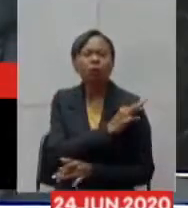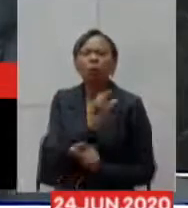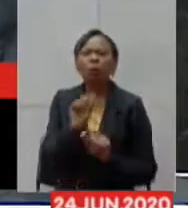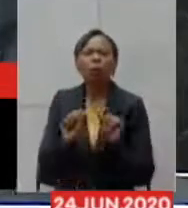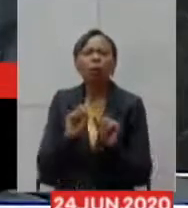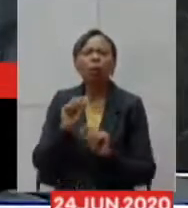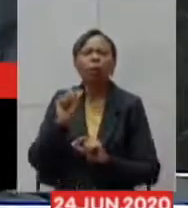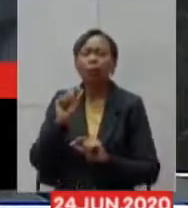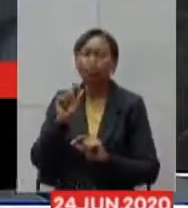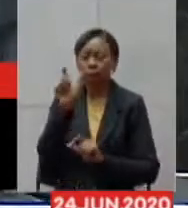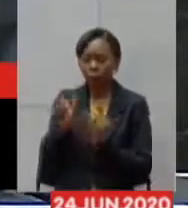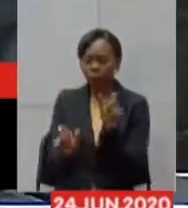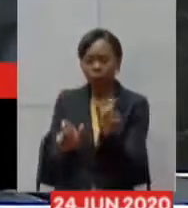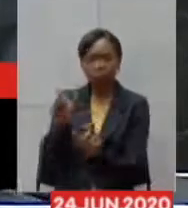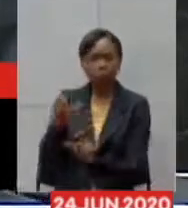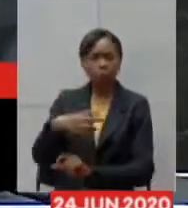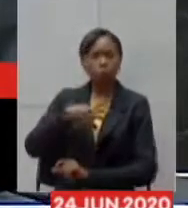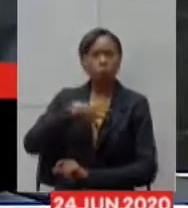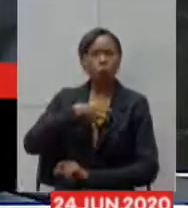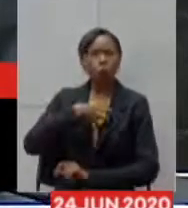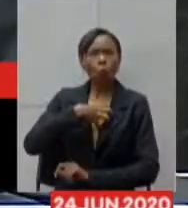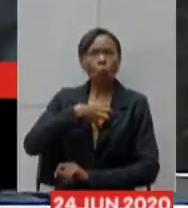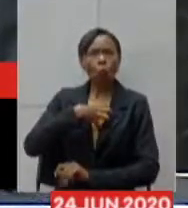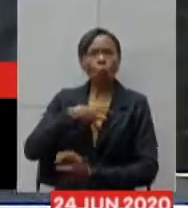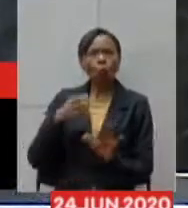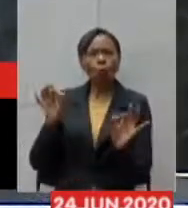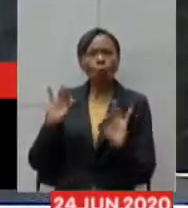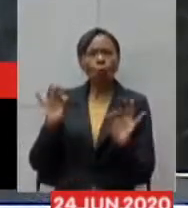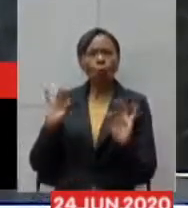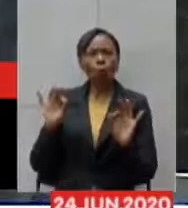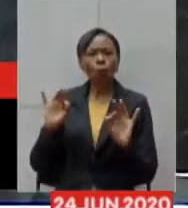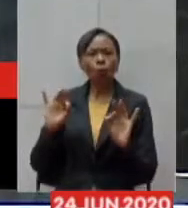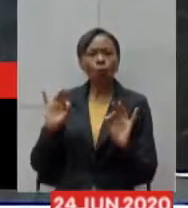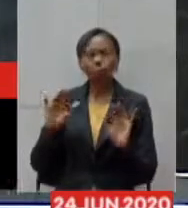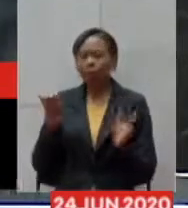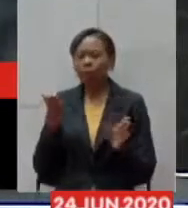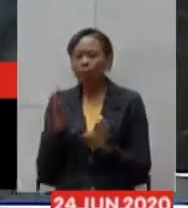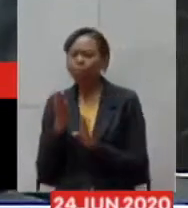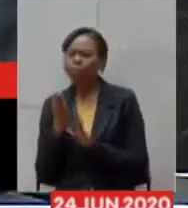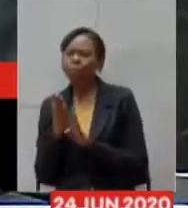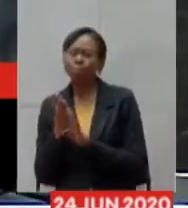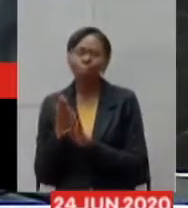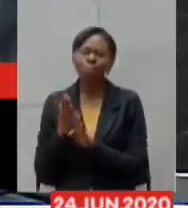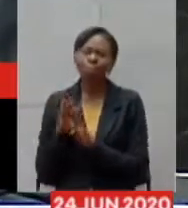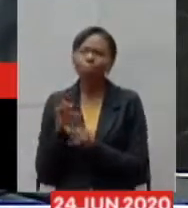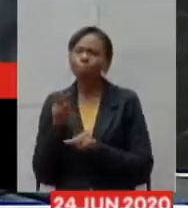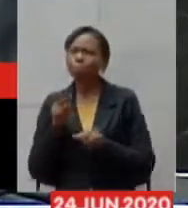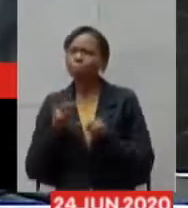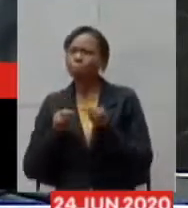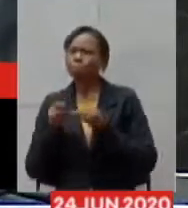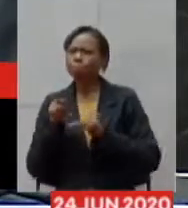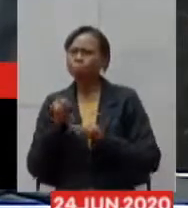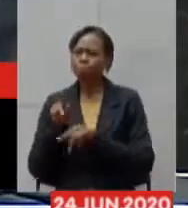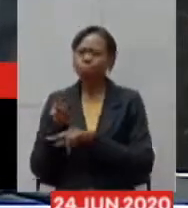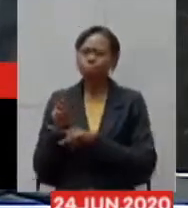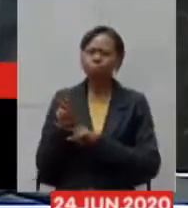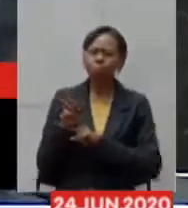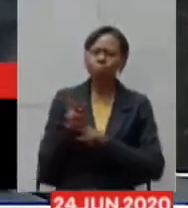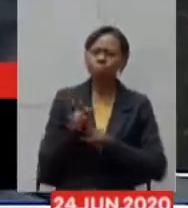estão sintomáticas nós tentarmos rastreá-las e com esse rastreamento nós